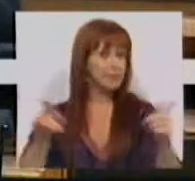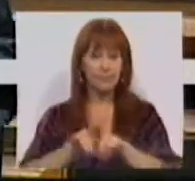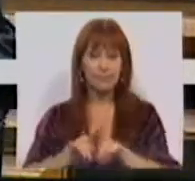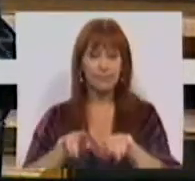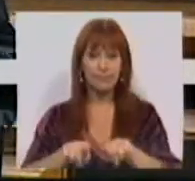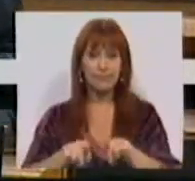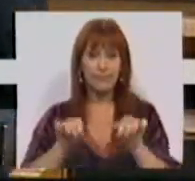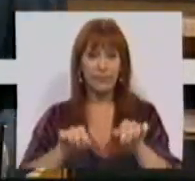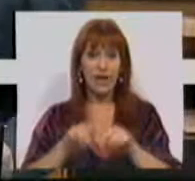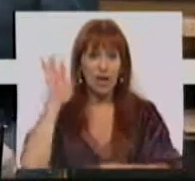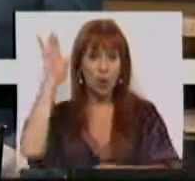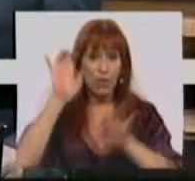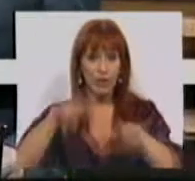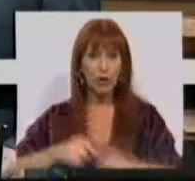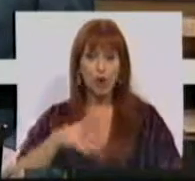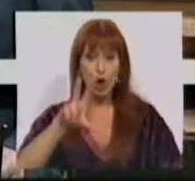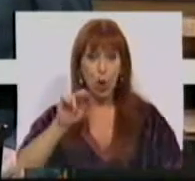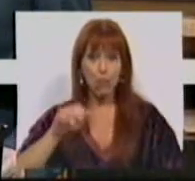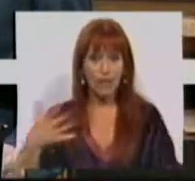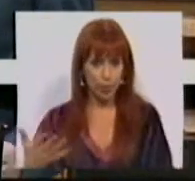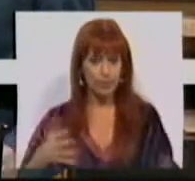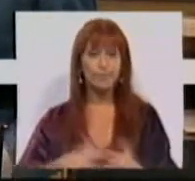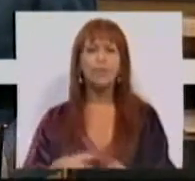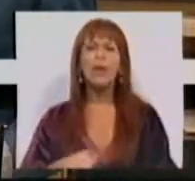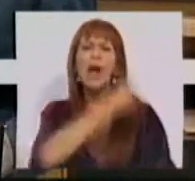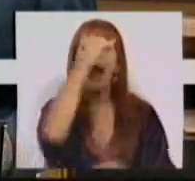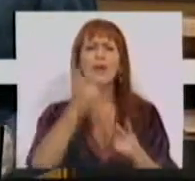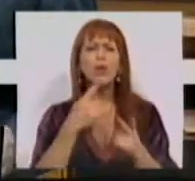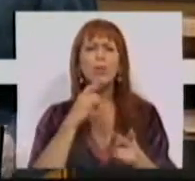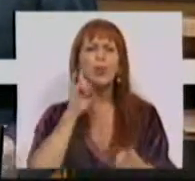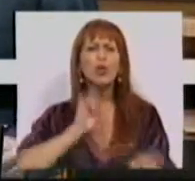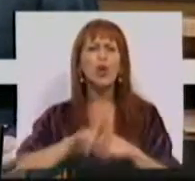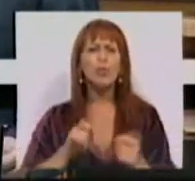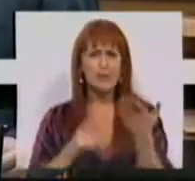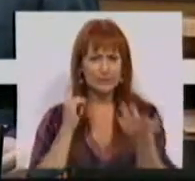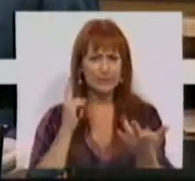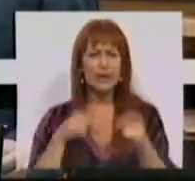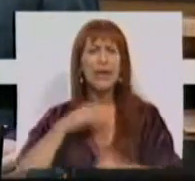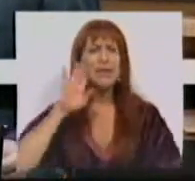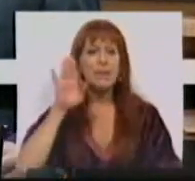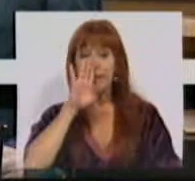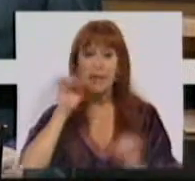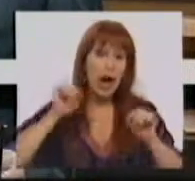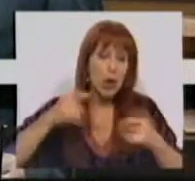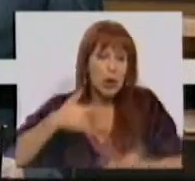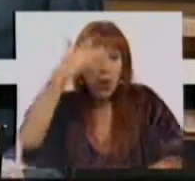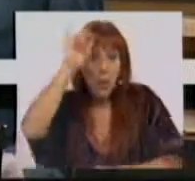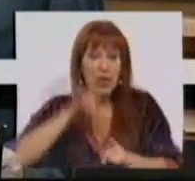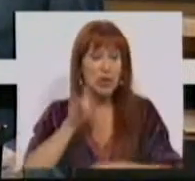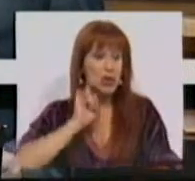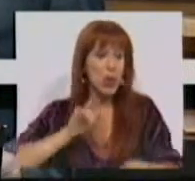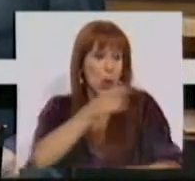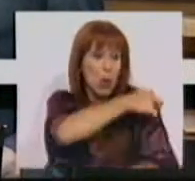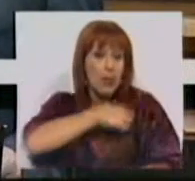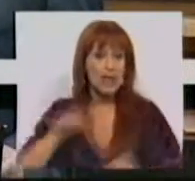para esta conferência de novembro. A segunda questão, Sra. Deputada Elisa Plone, era saber se partilha da opinião da Sra.